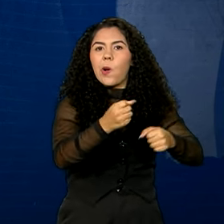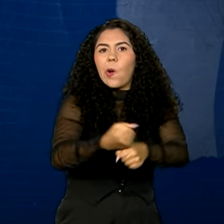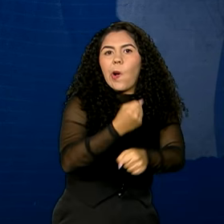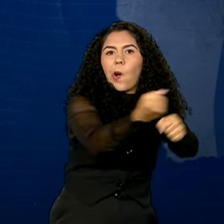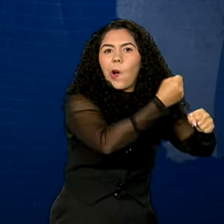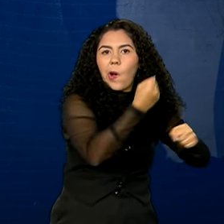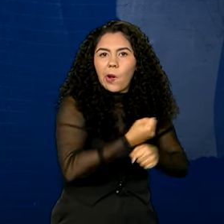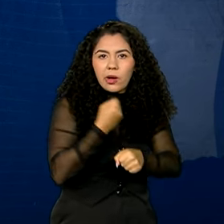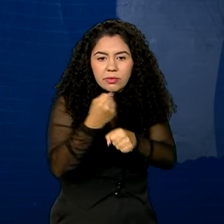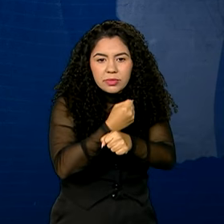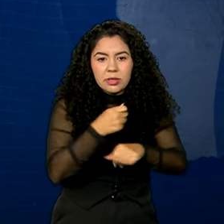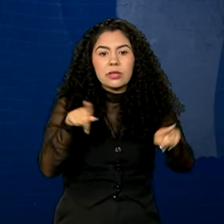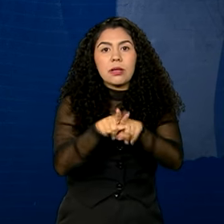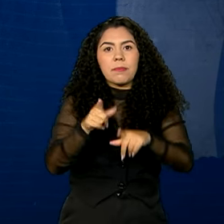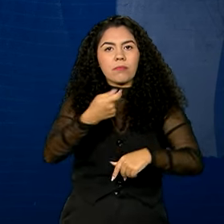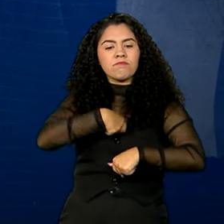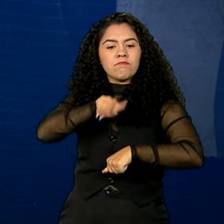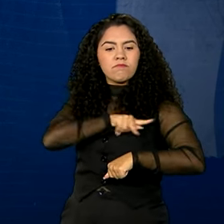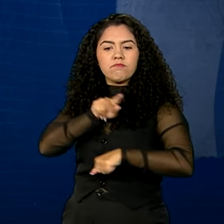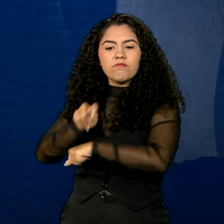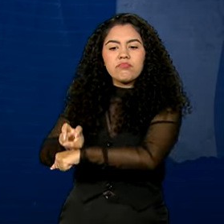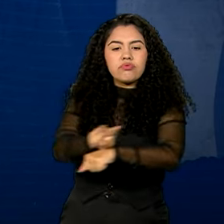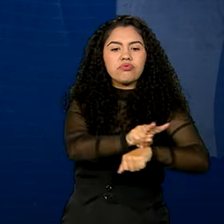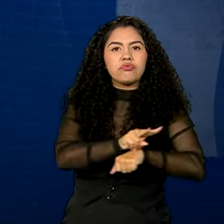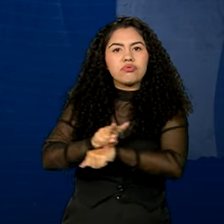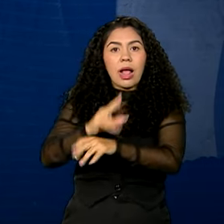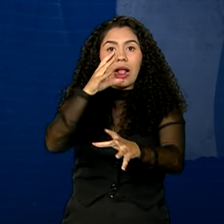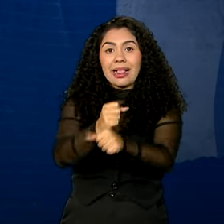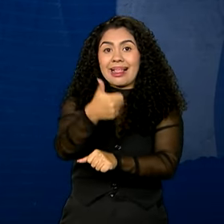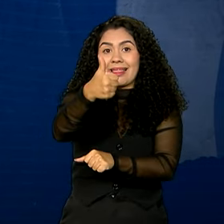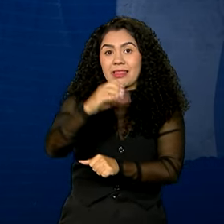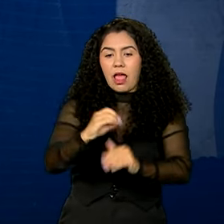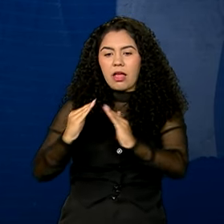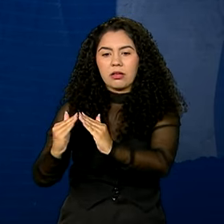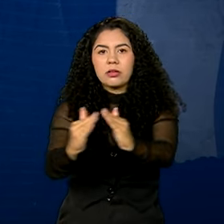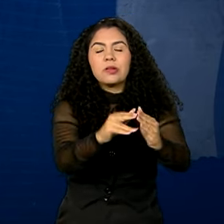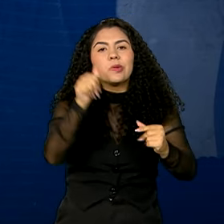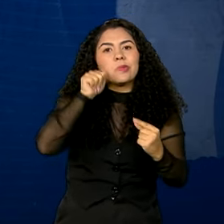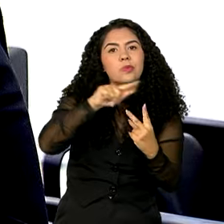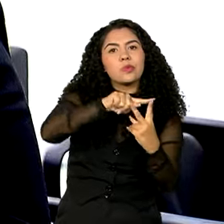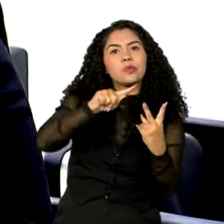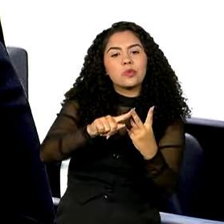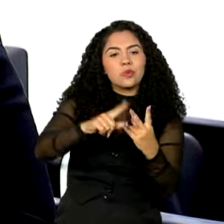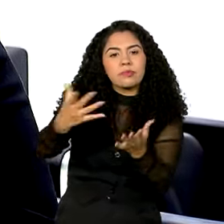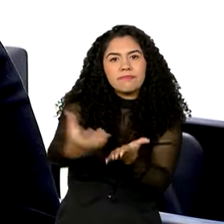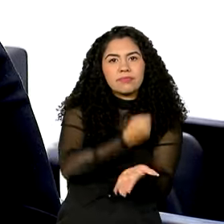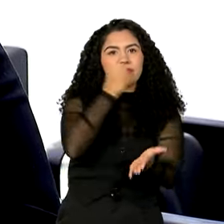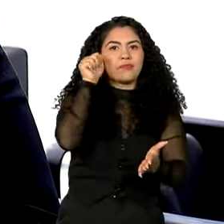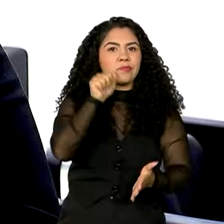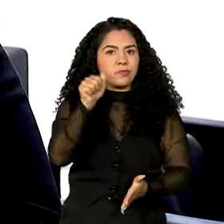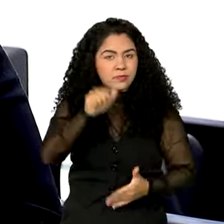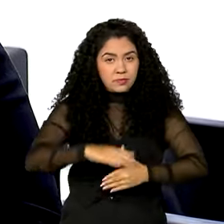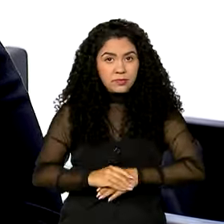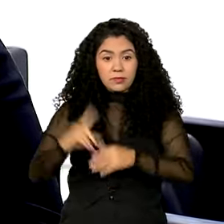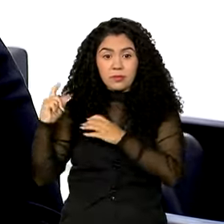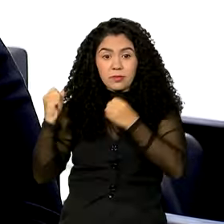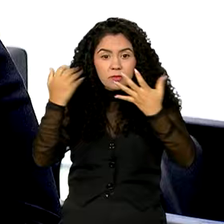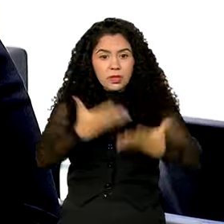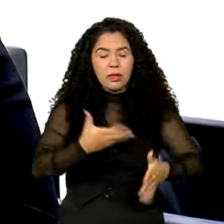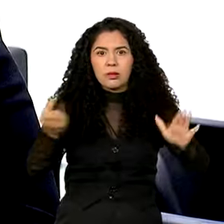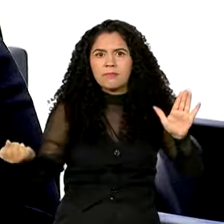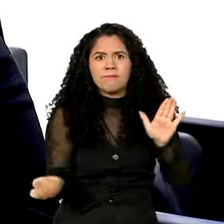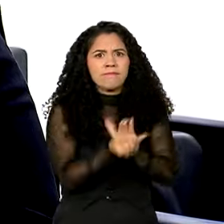Houve inspeção em 10 ambientes domésticos e duas trabalhadoras foram resgatadas. Essa é considerada a maior